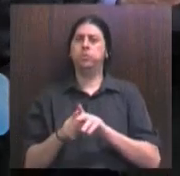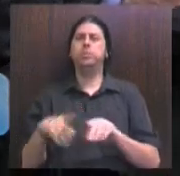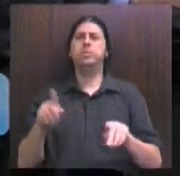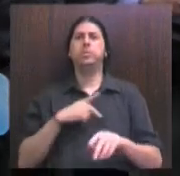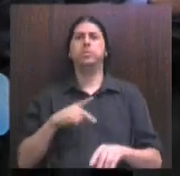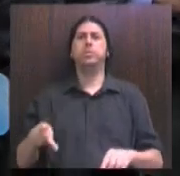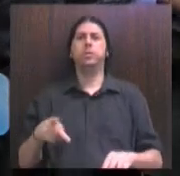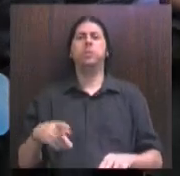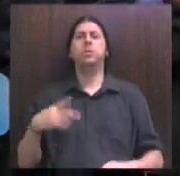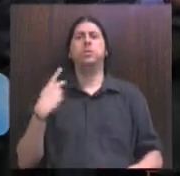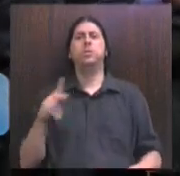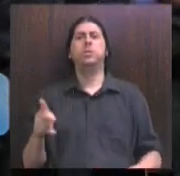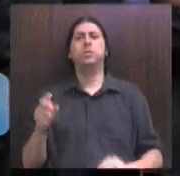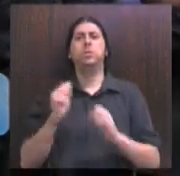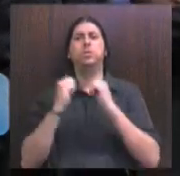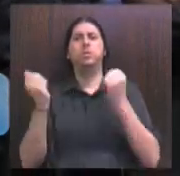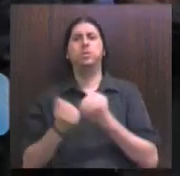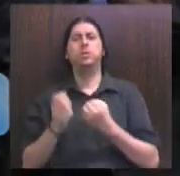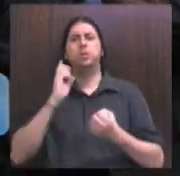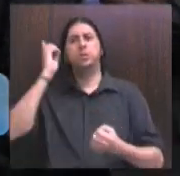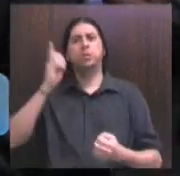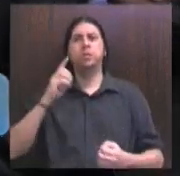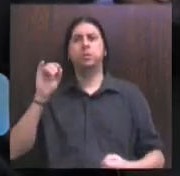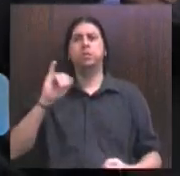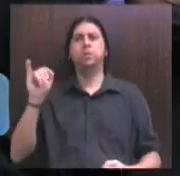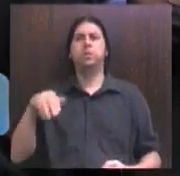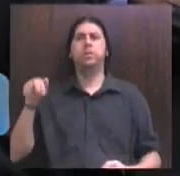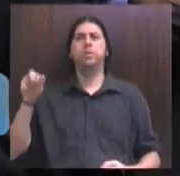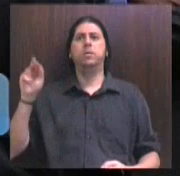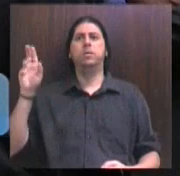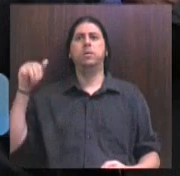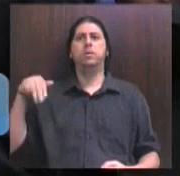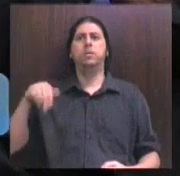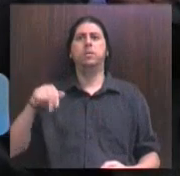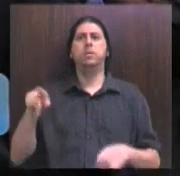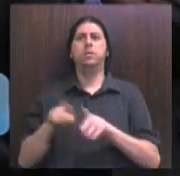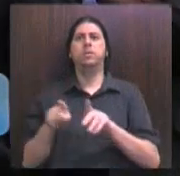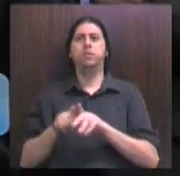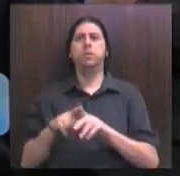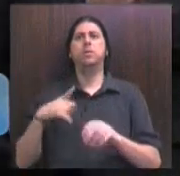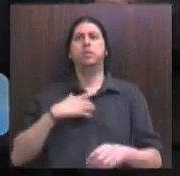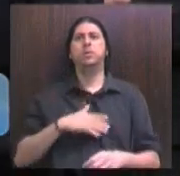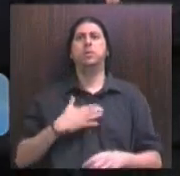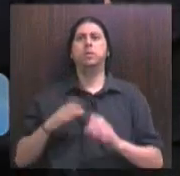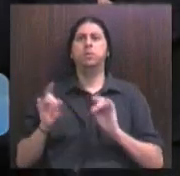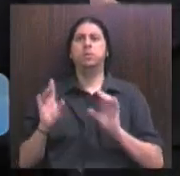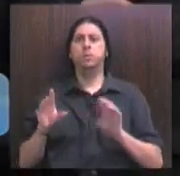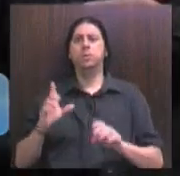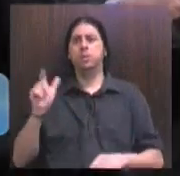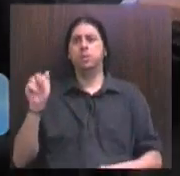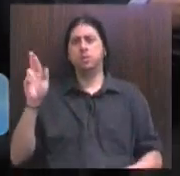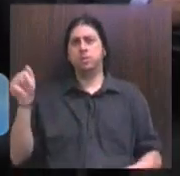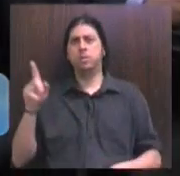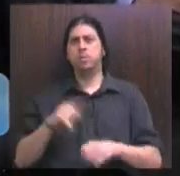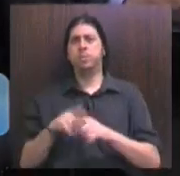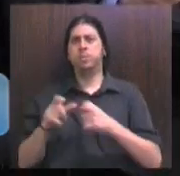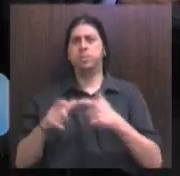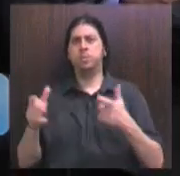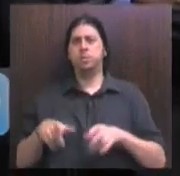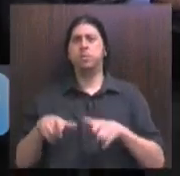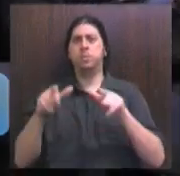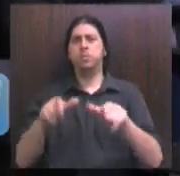presidente desta sessão, deputado Zimmerman, em especial, uma saudação, deputado Luiz Augusto Lara,